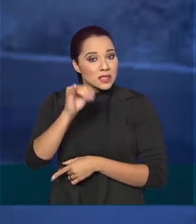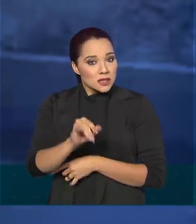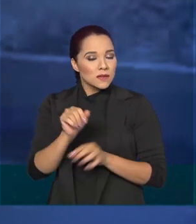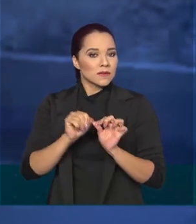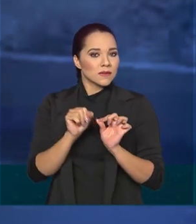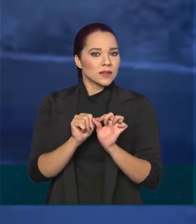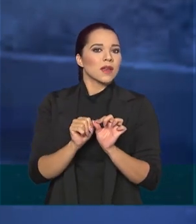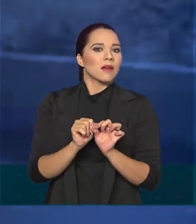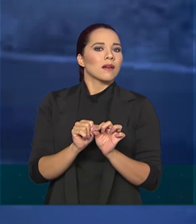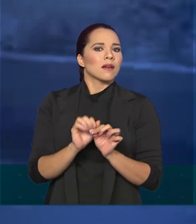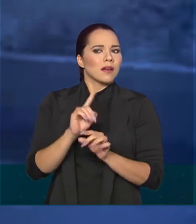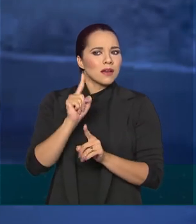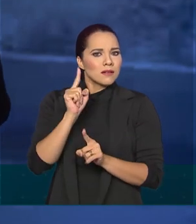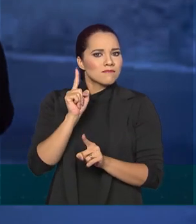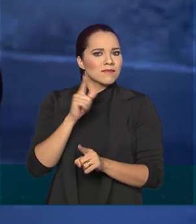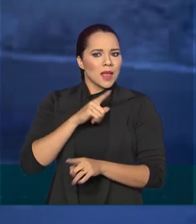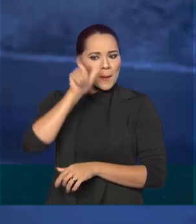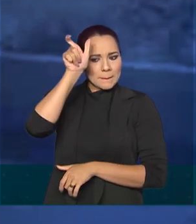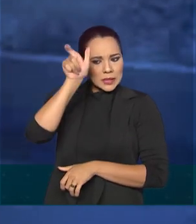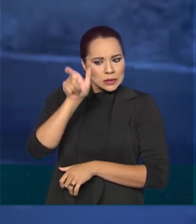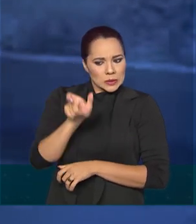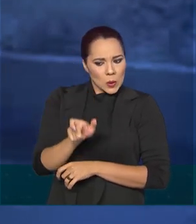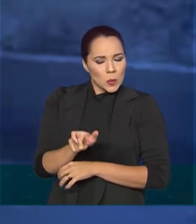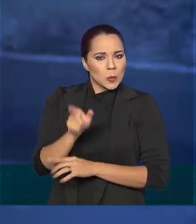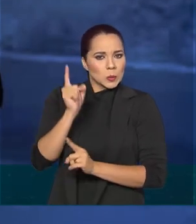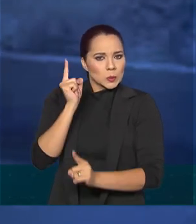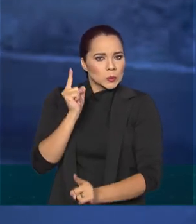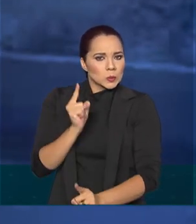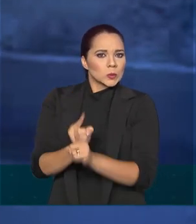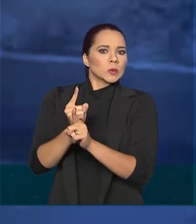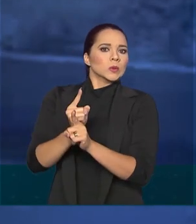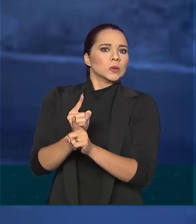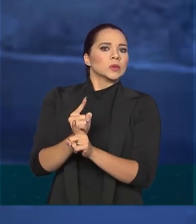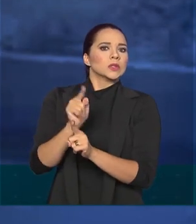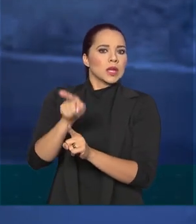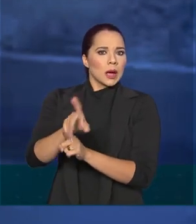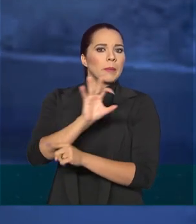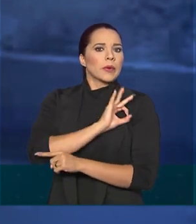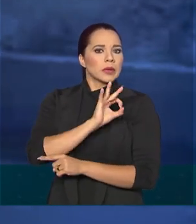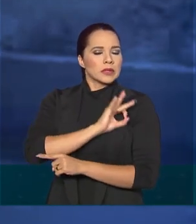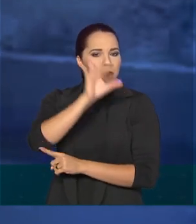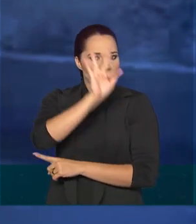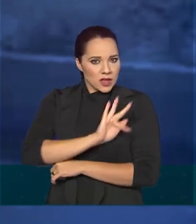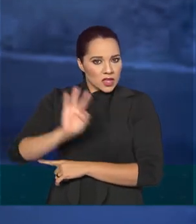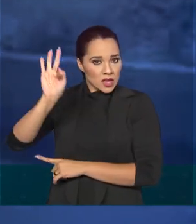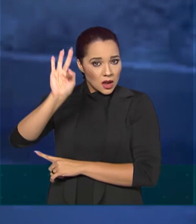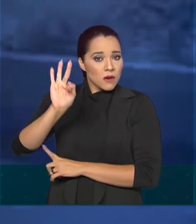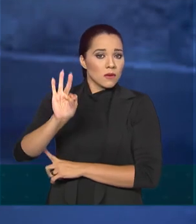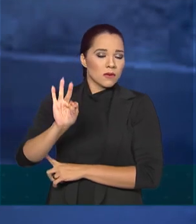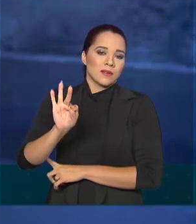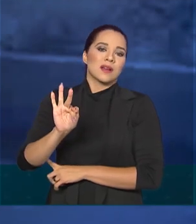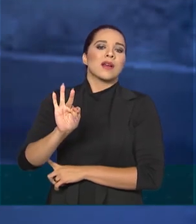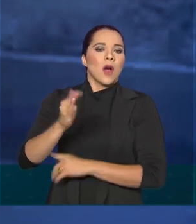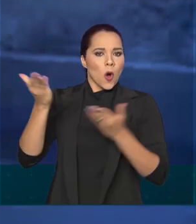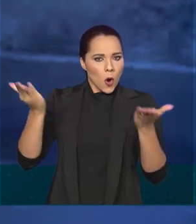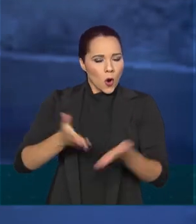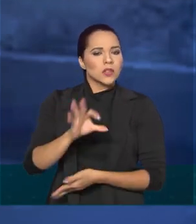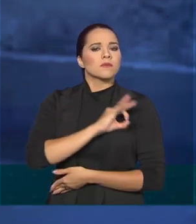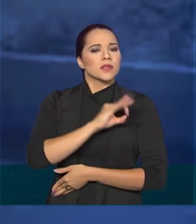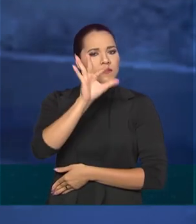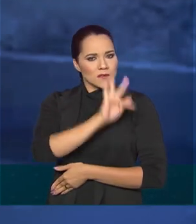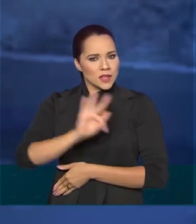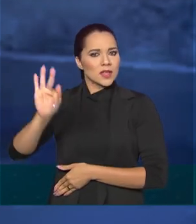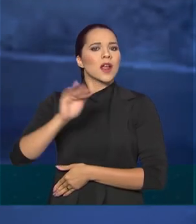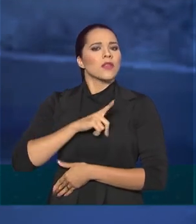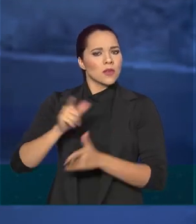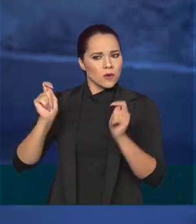e houver um elemento indicativo que chegue à Polícia Federal dessa situação, hoje a Polícia Federal